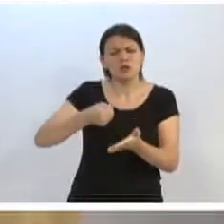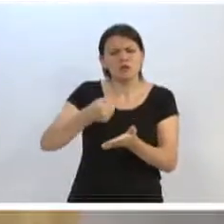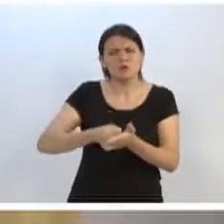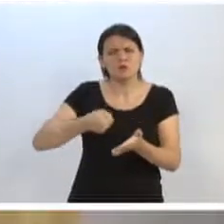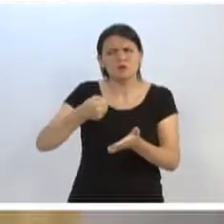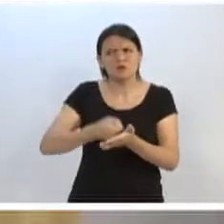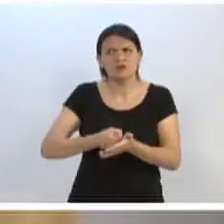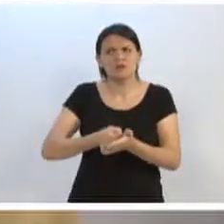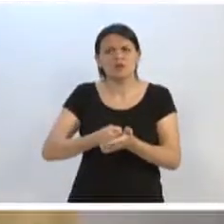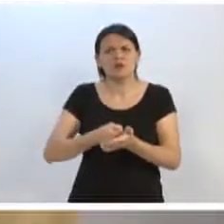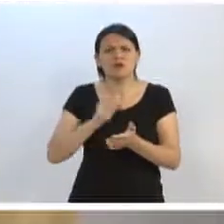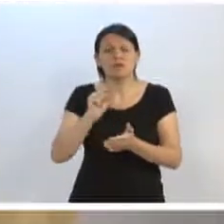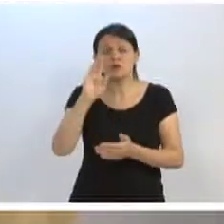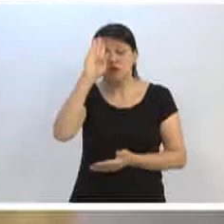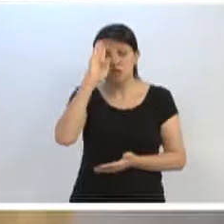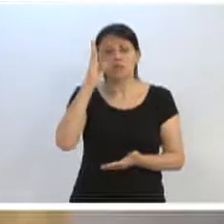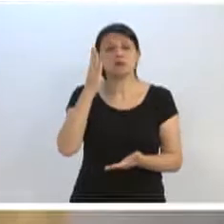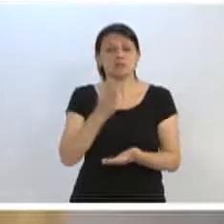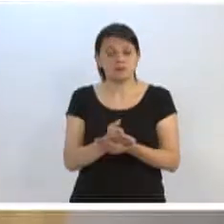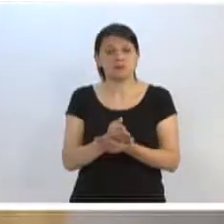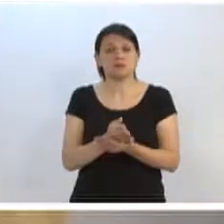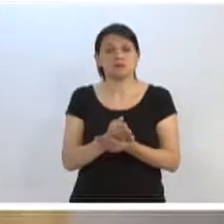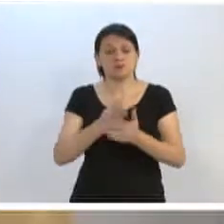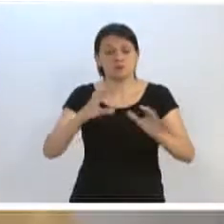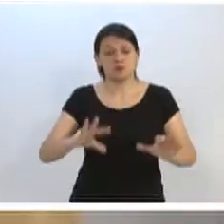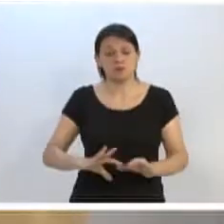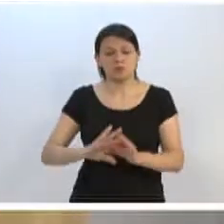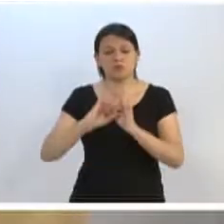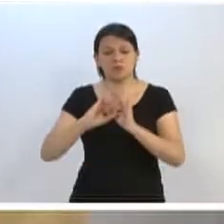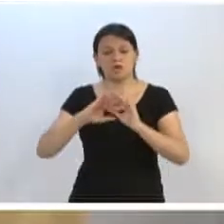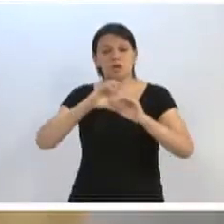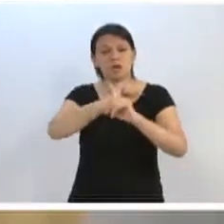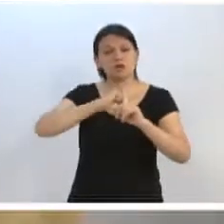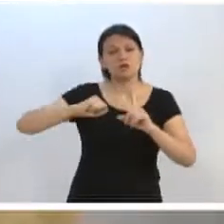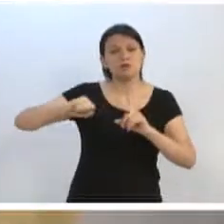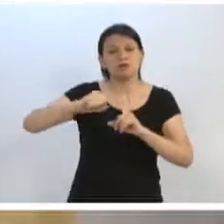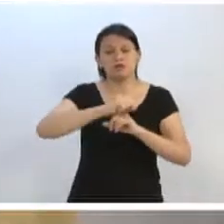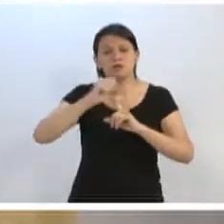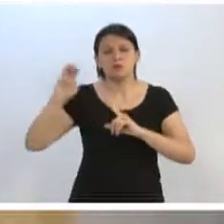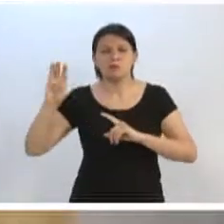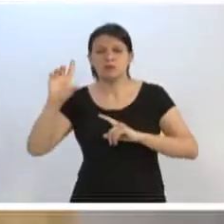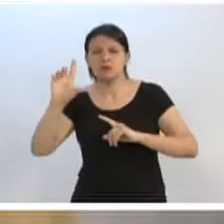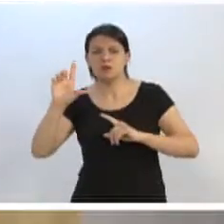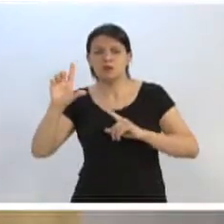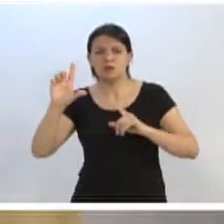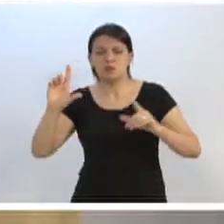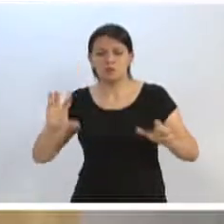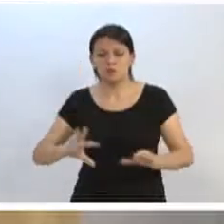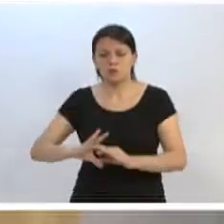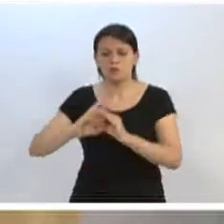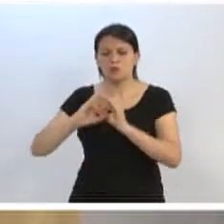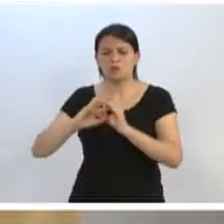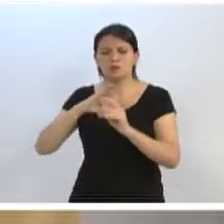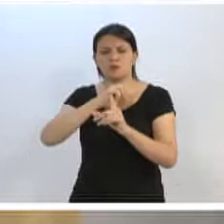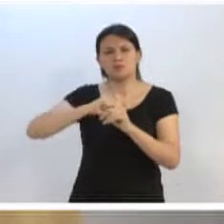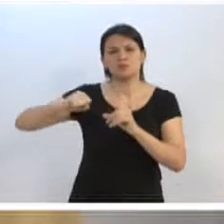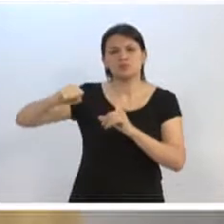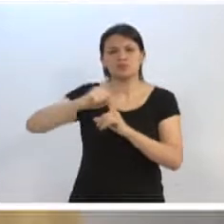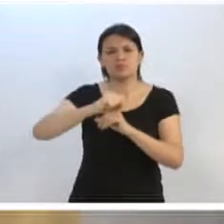bandeiras que nós acreditamos para conectar a sociedade de Blumenau com a sociedade do século XXI.